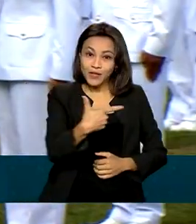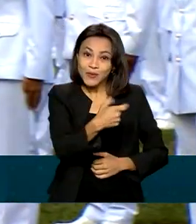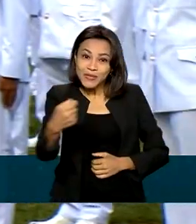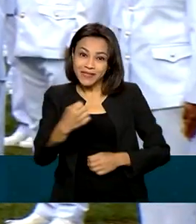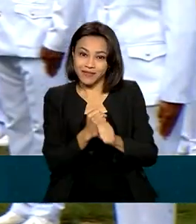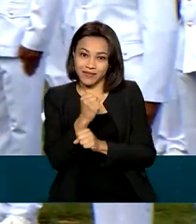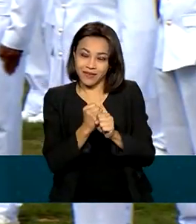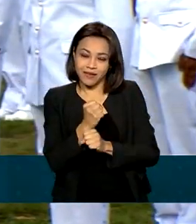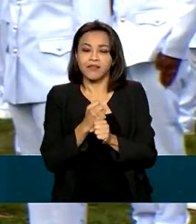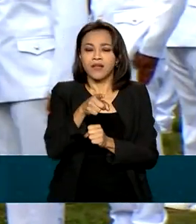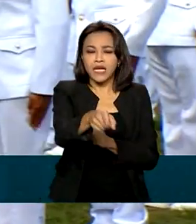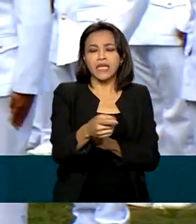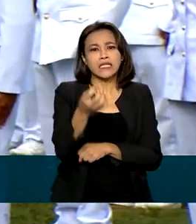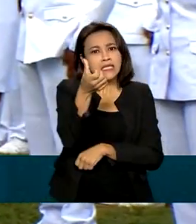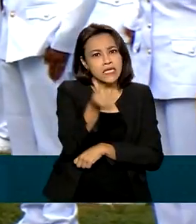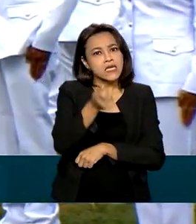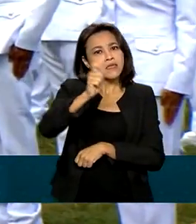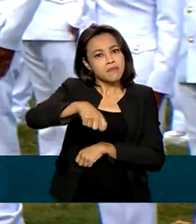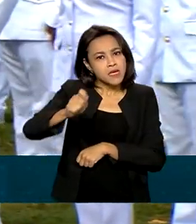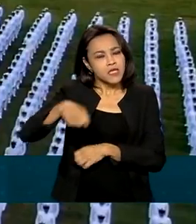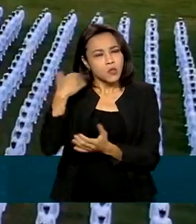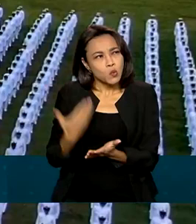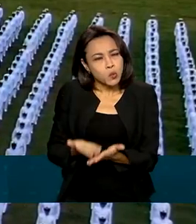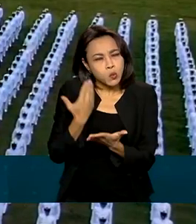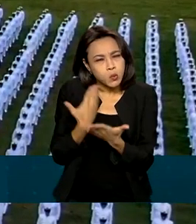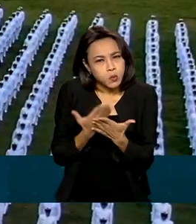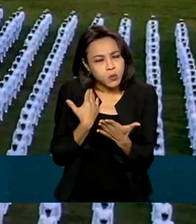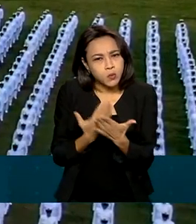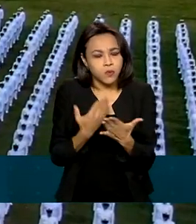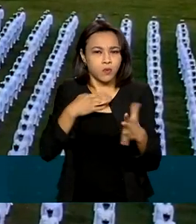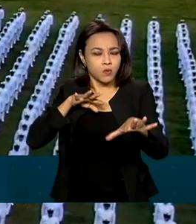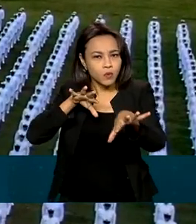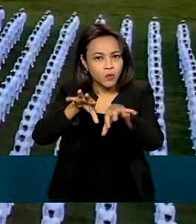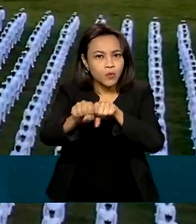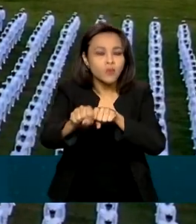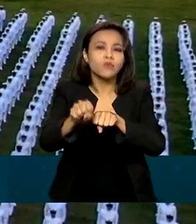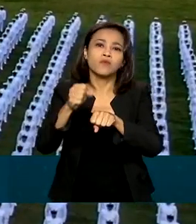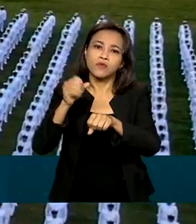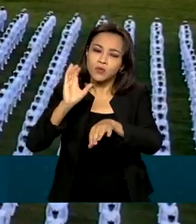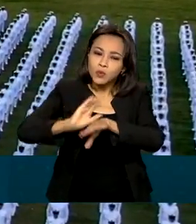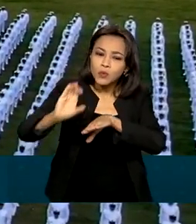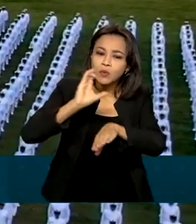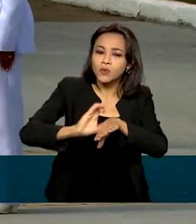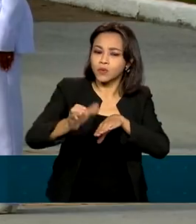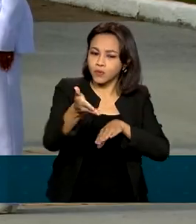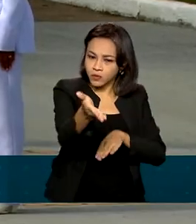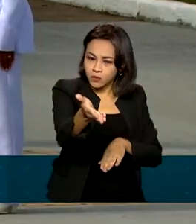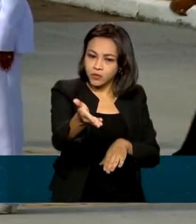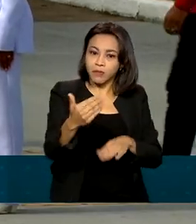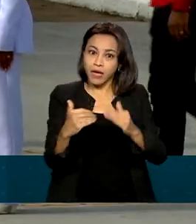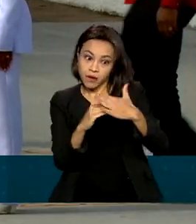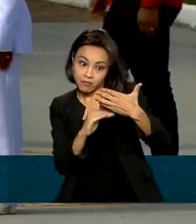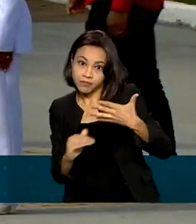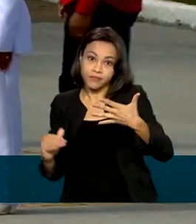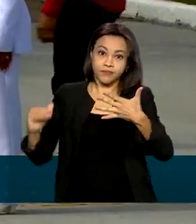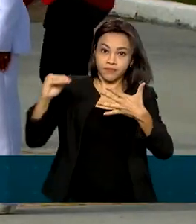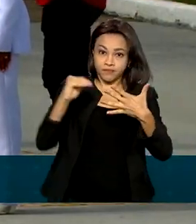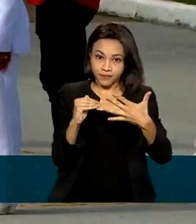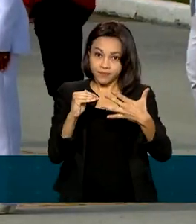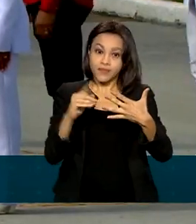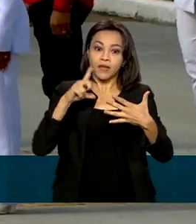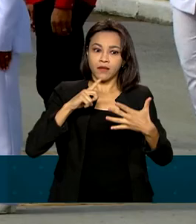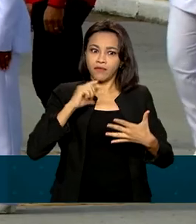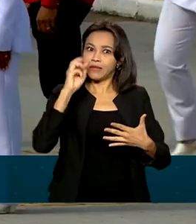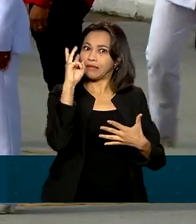promovidos depois de seis meses de estudos no curso especial de habilitação para promoção. A turma teve três primeiros